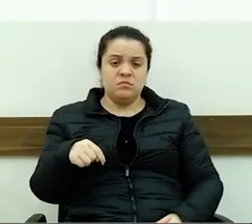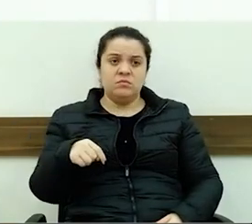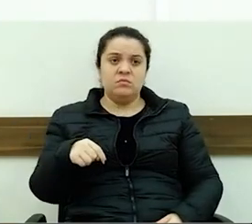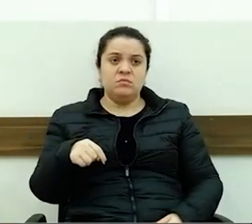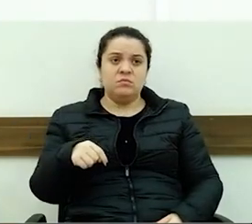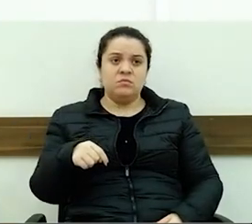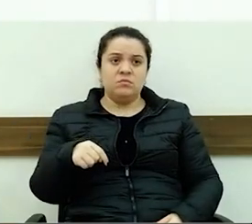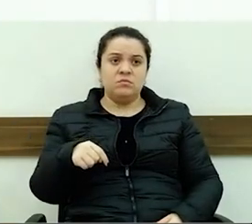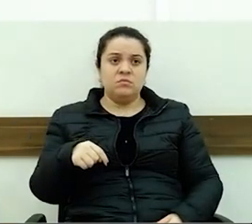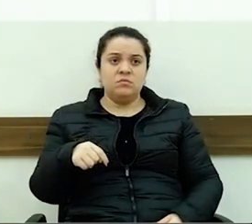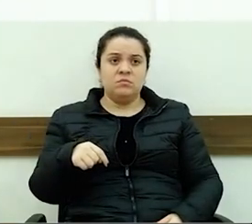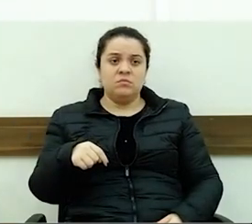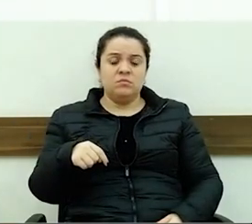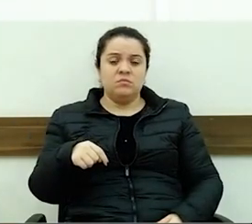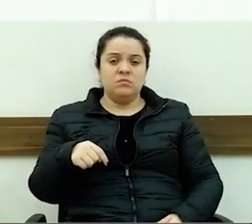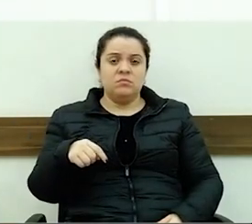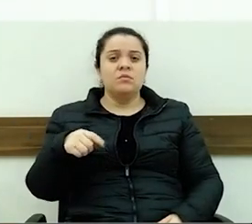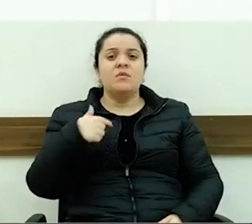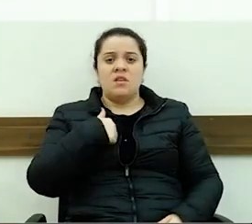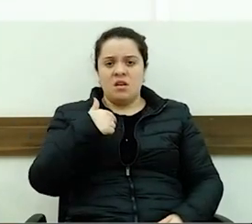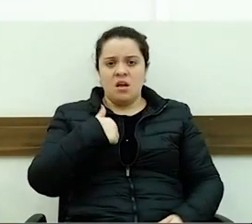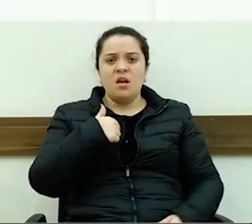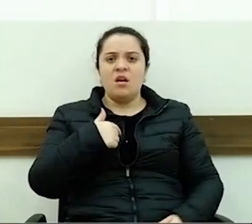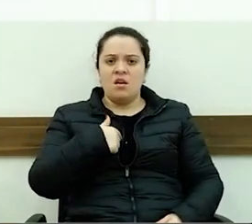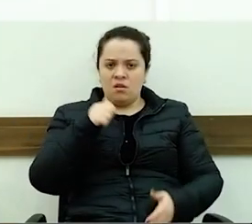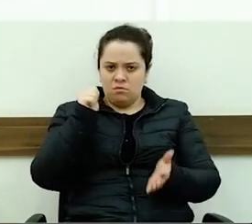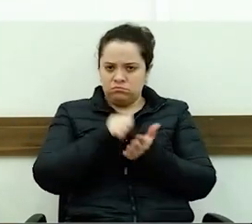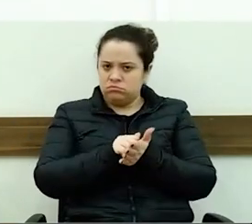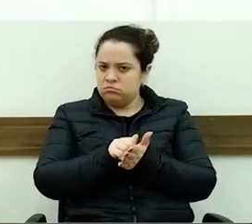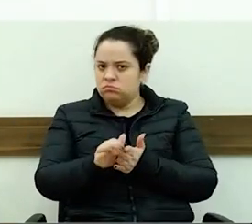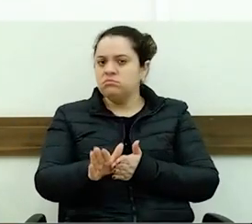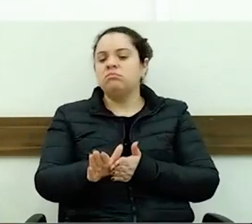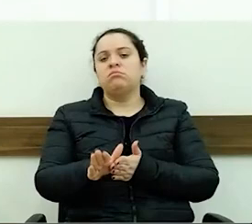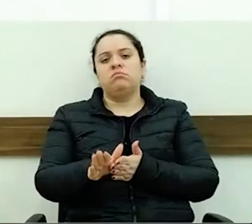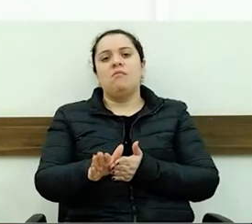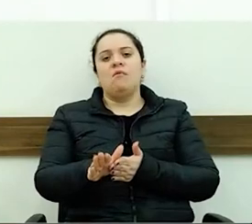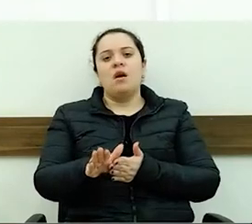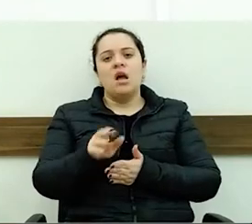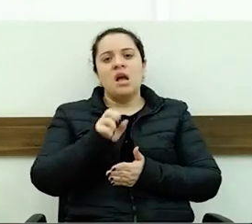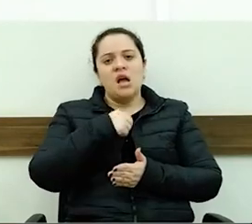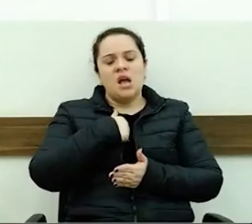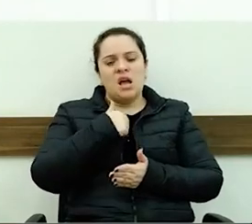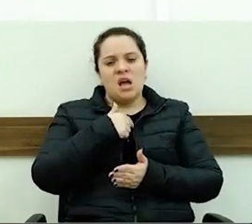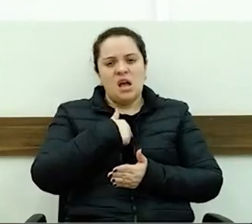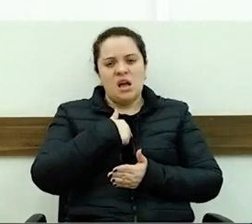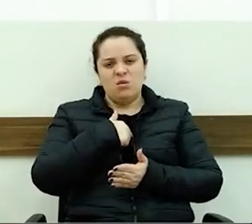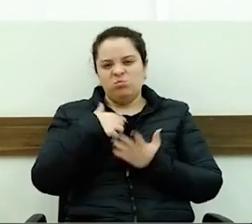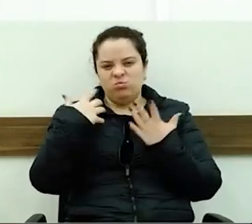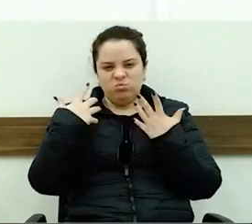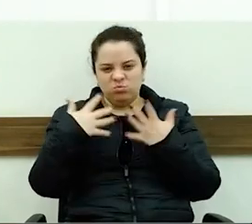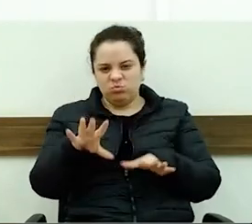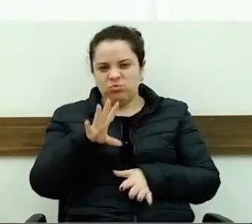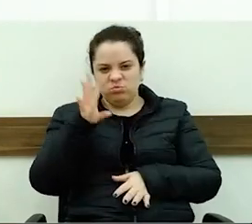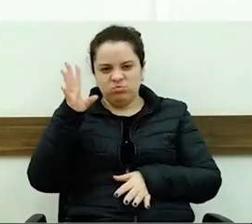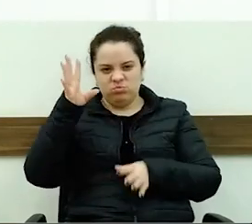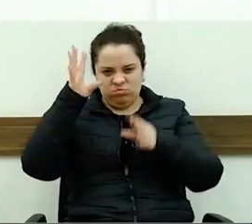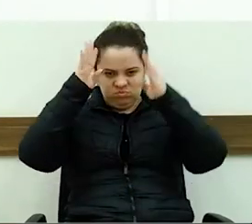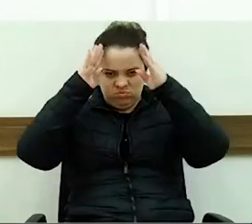e todos os colegas vereadores, eu vou pedir a conta. O dia que eu não estiver servindo mais, vou sair daqui.